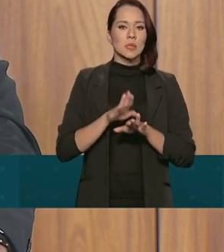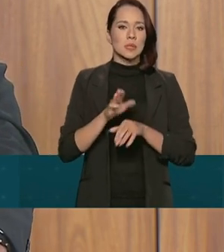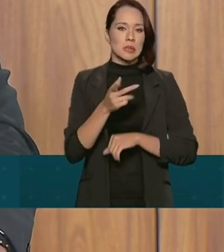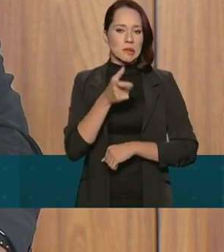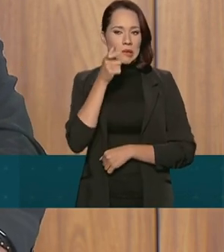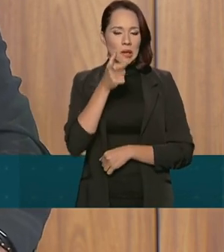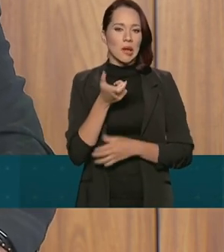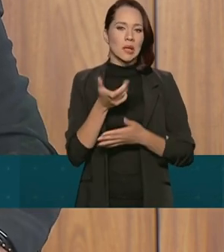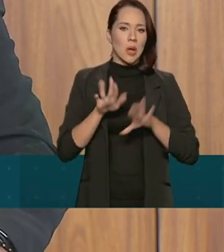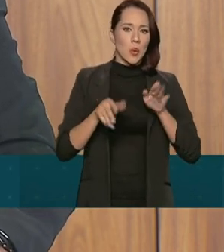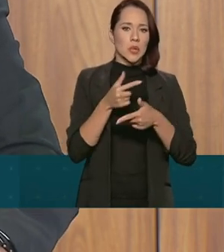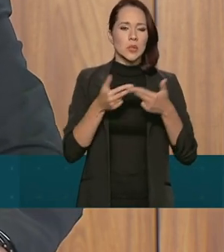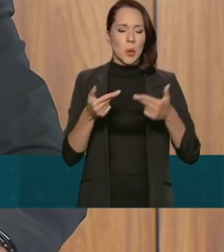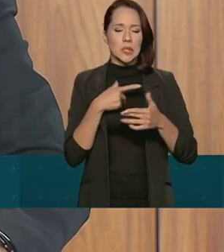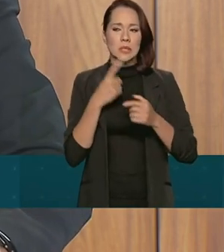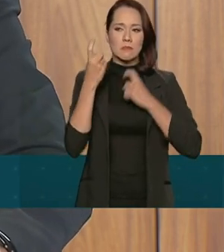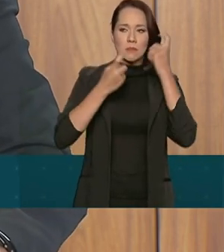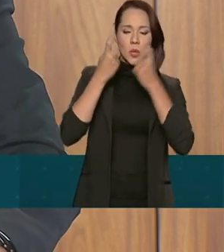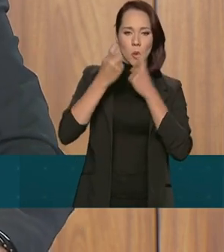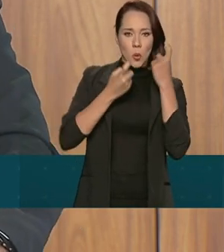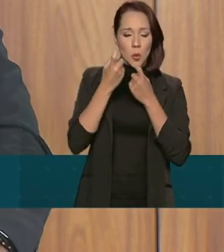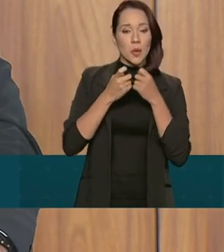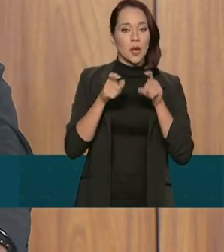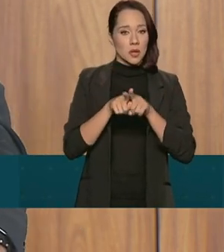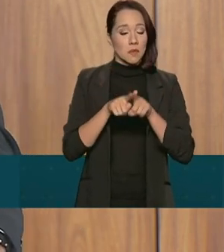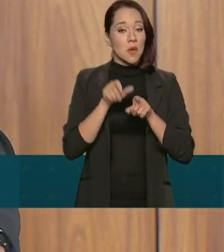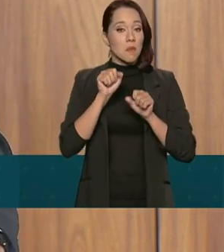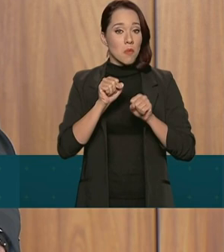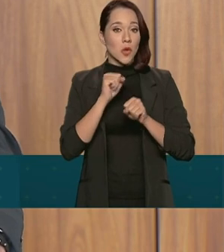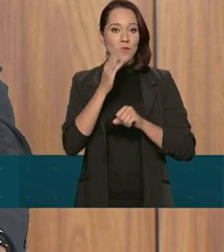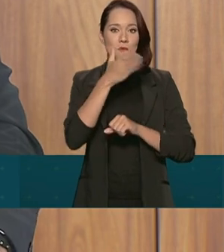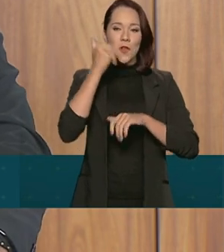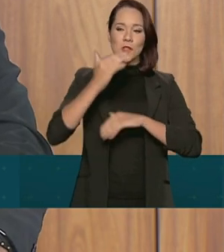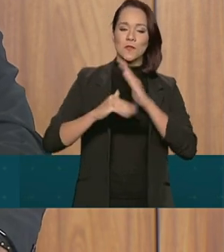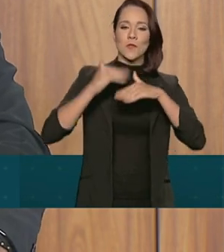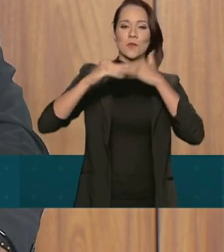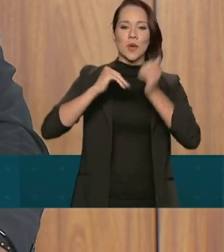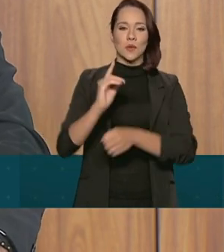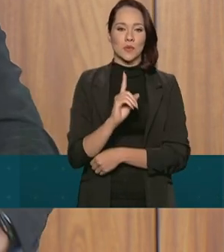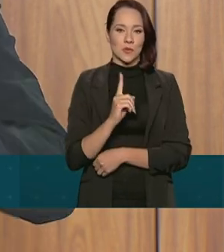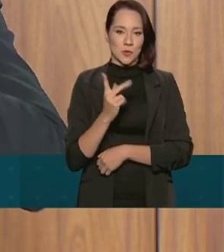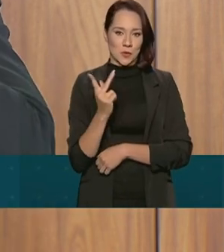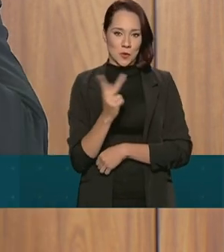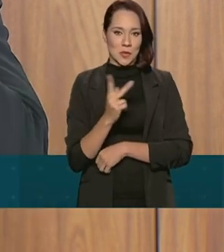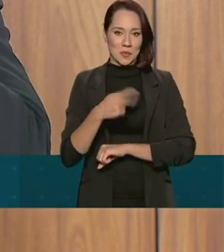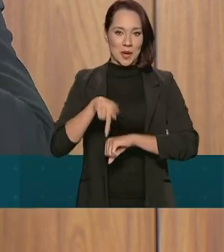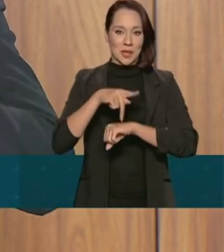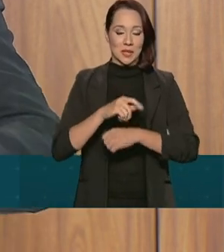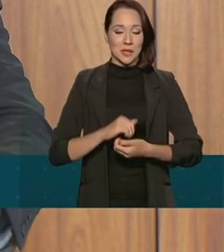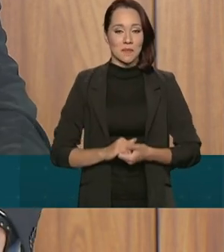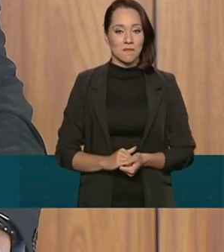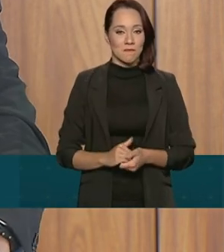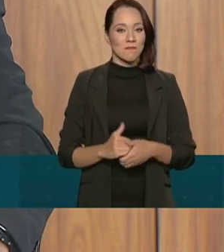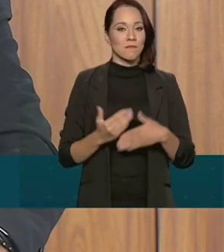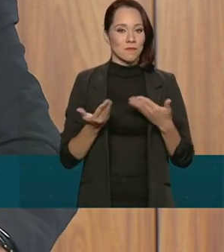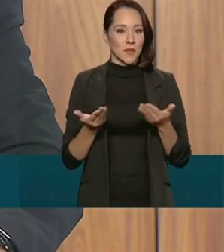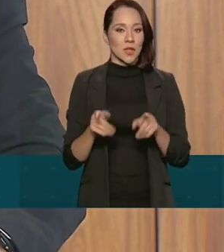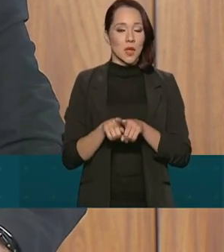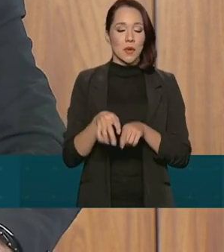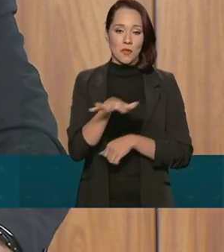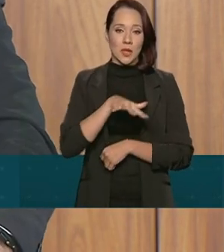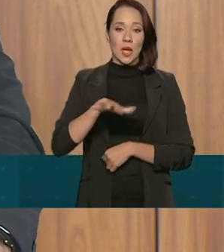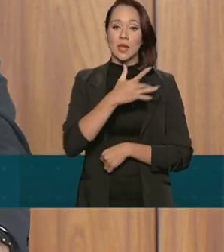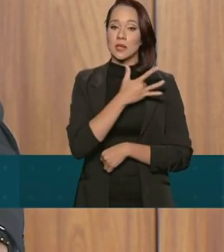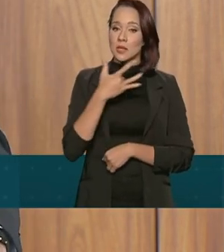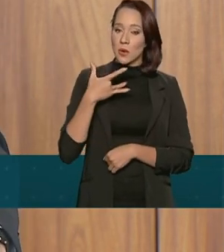e também que pode levar ao melhor desenvolvimento de nosso país. Assim foi na questão da